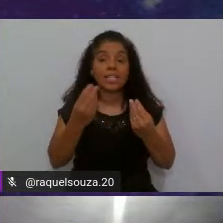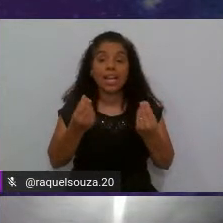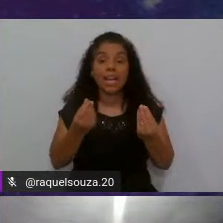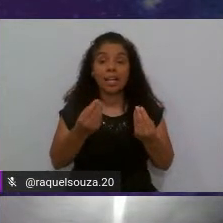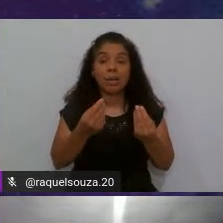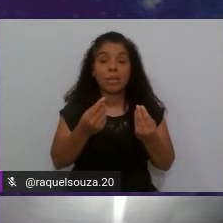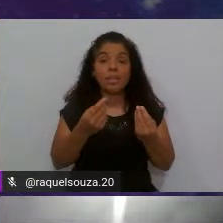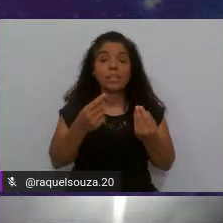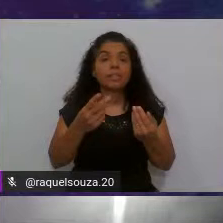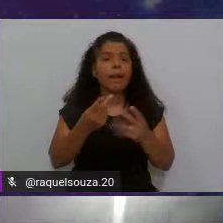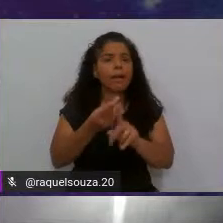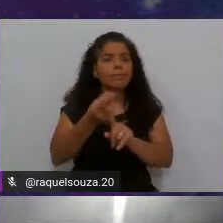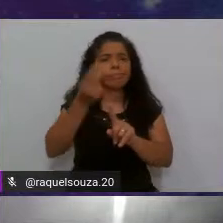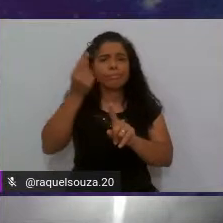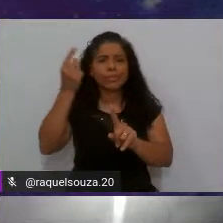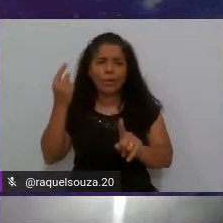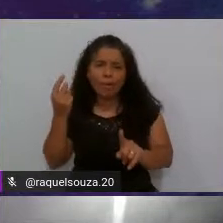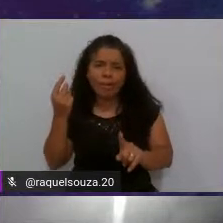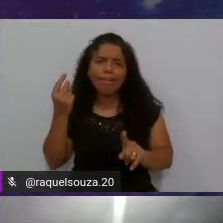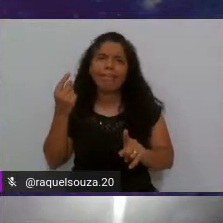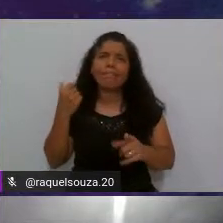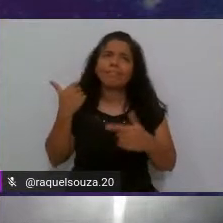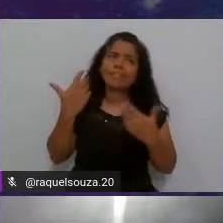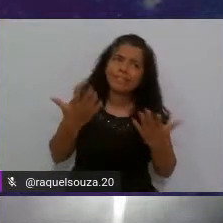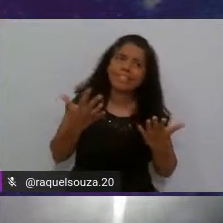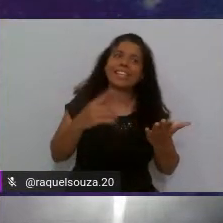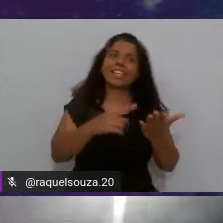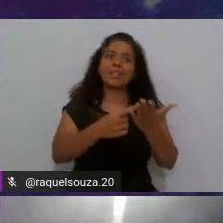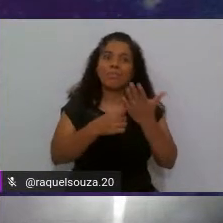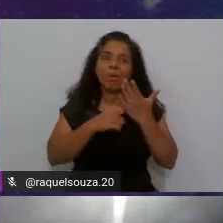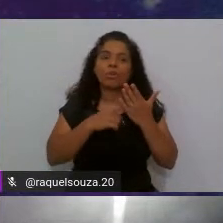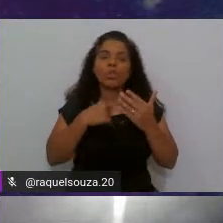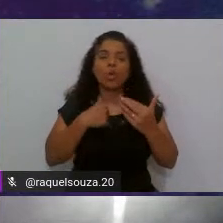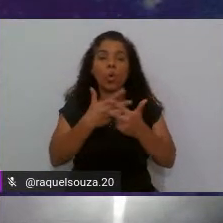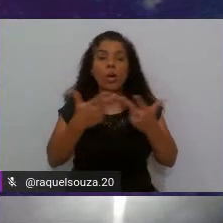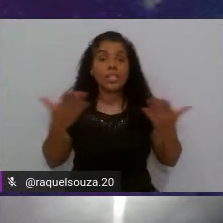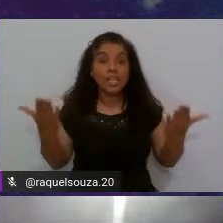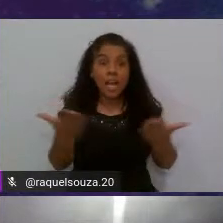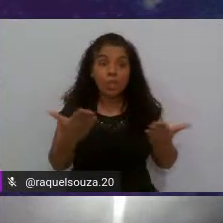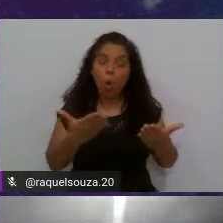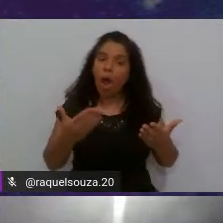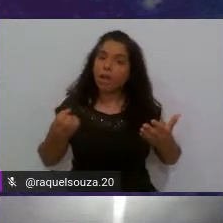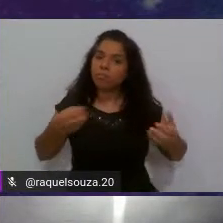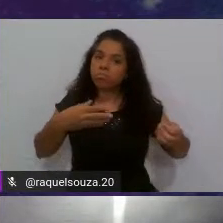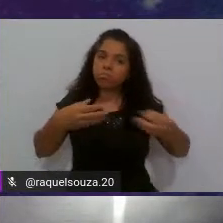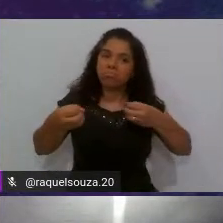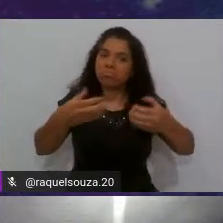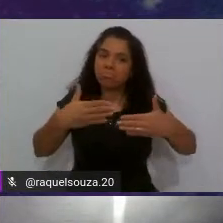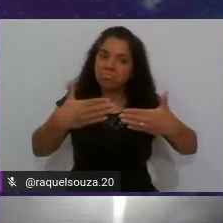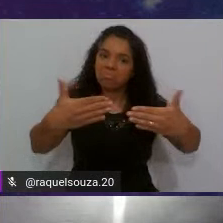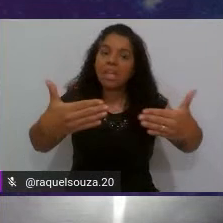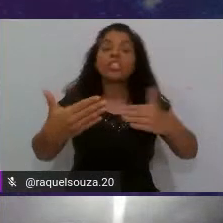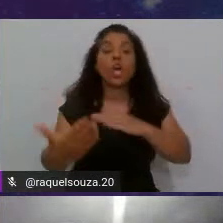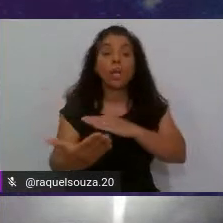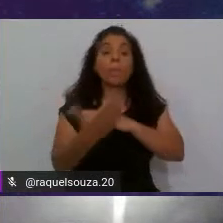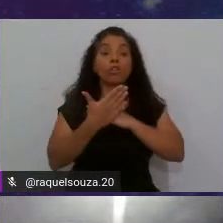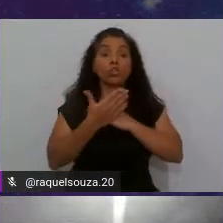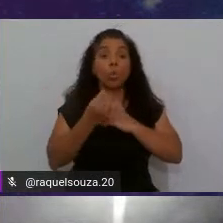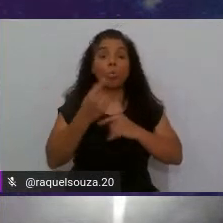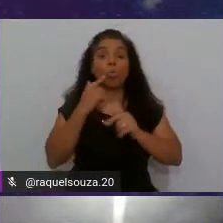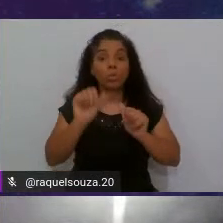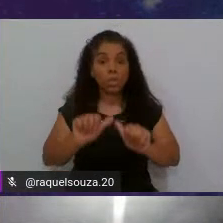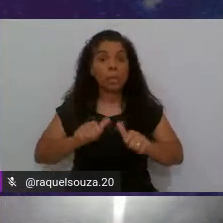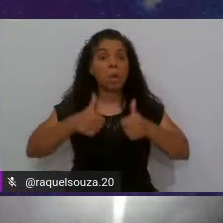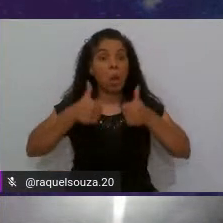obsoletas e aí ele me mostrou coisas atuais então ele me ajudou muito na melhoria de código